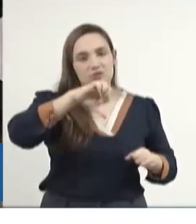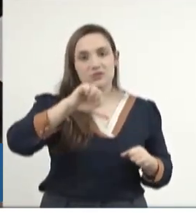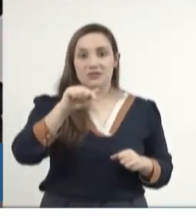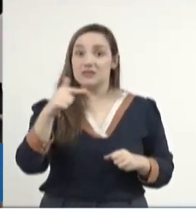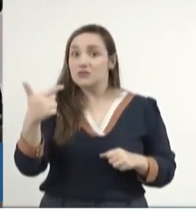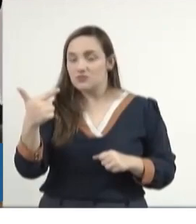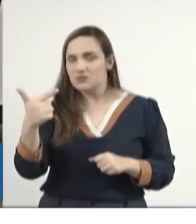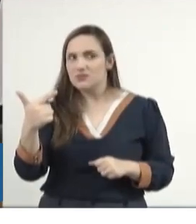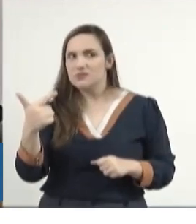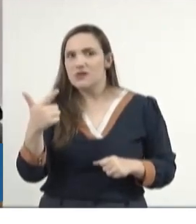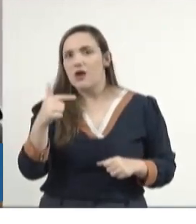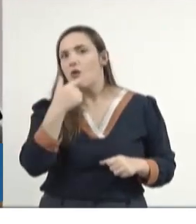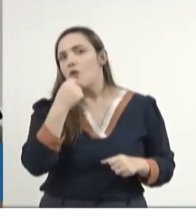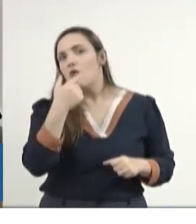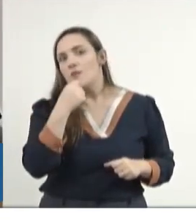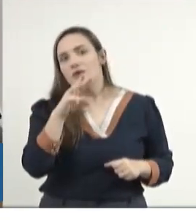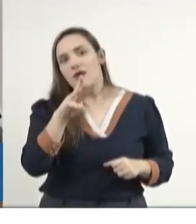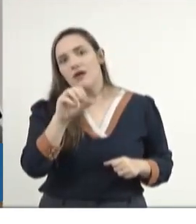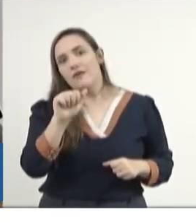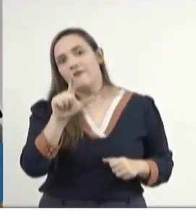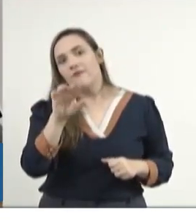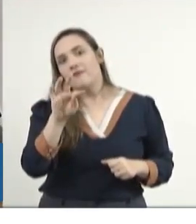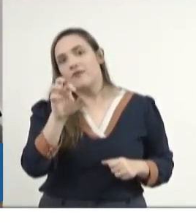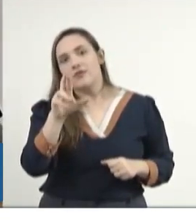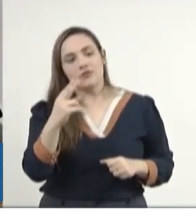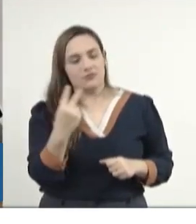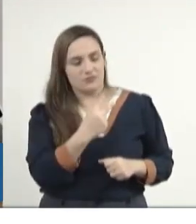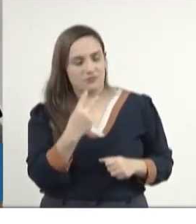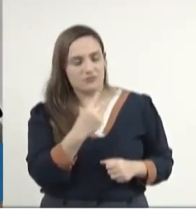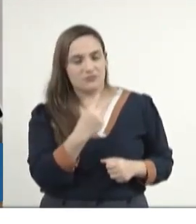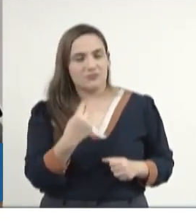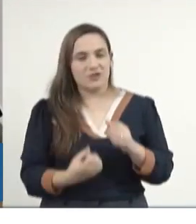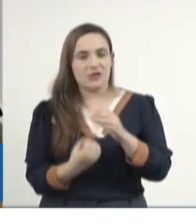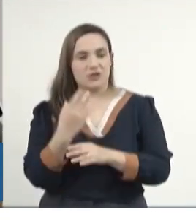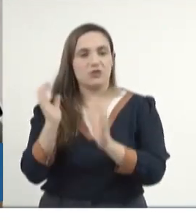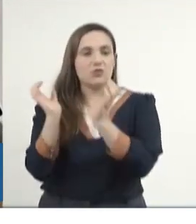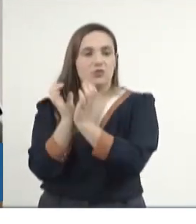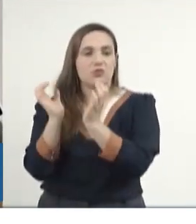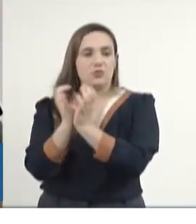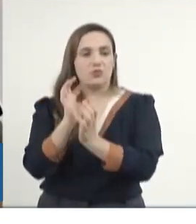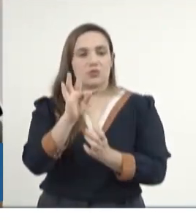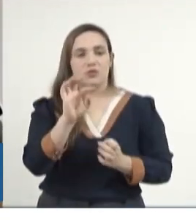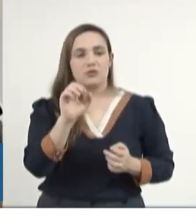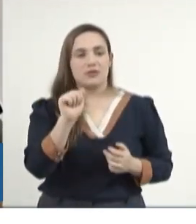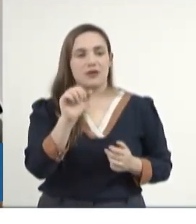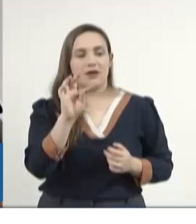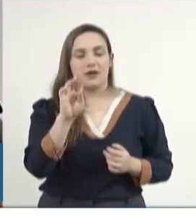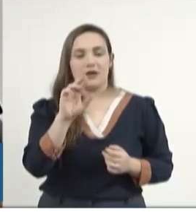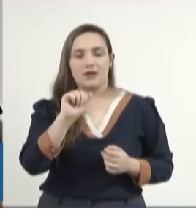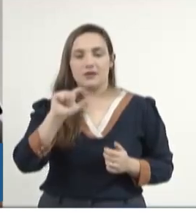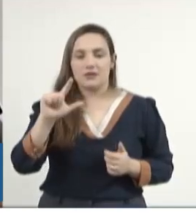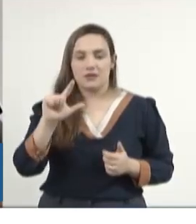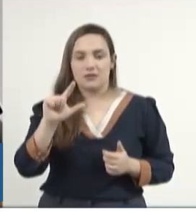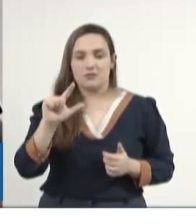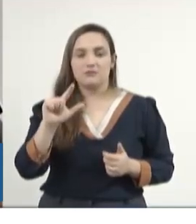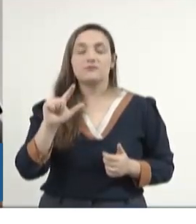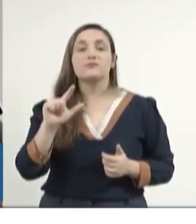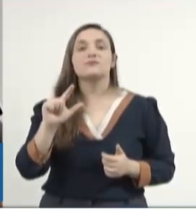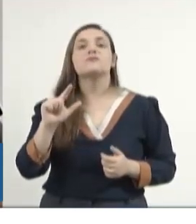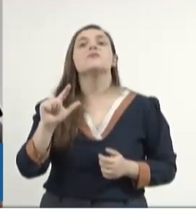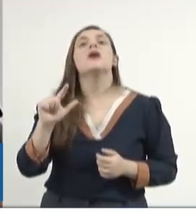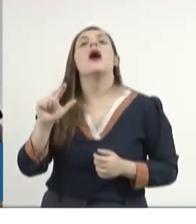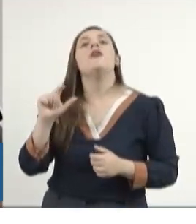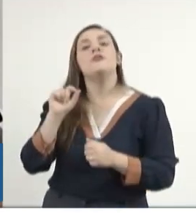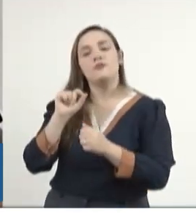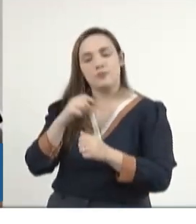Walter, ou um amigo nosso, criamos o Grupo Teatral Campo Grandense. E levamos, participamos da última